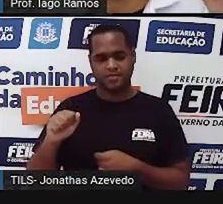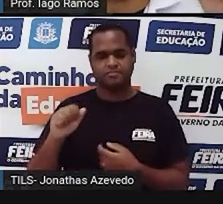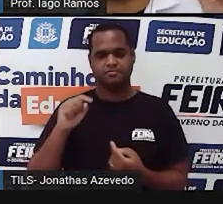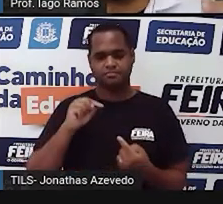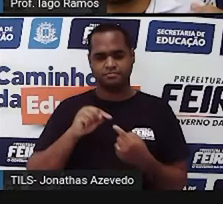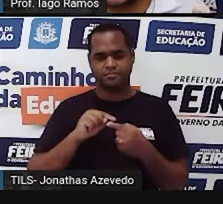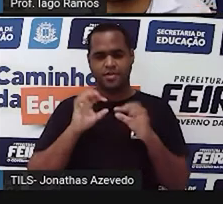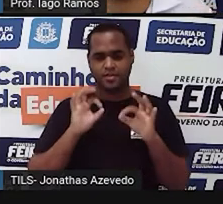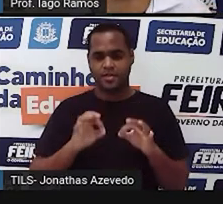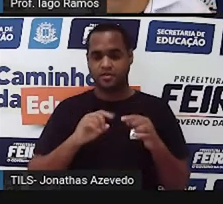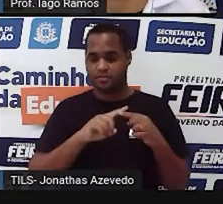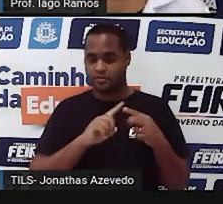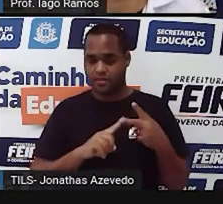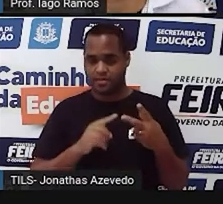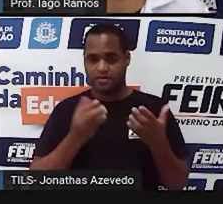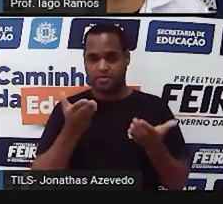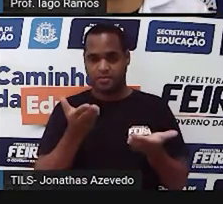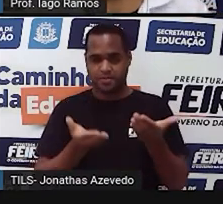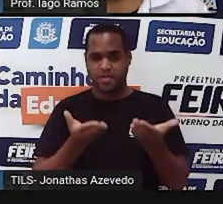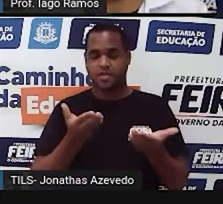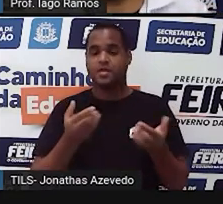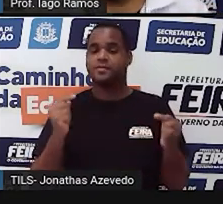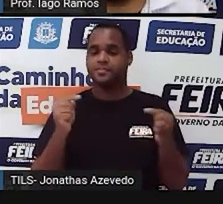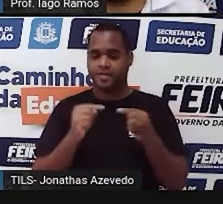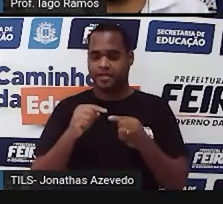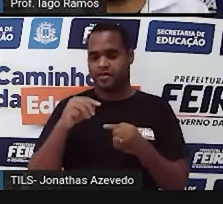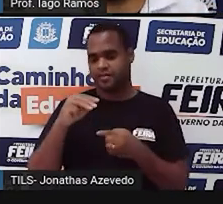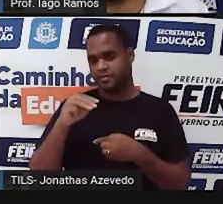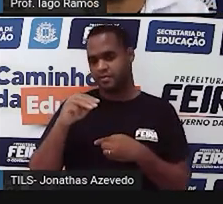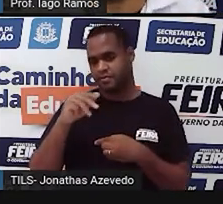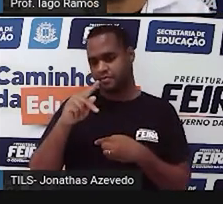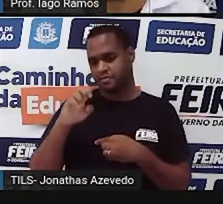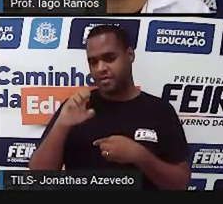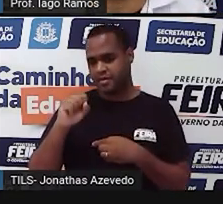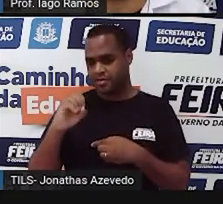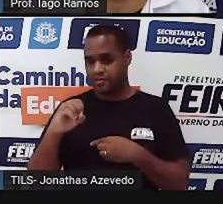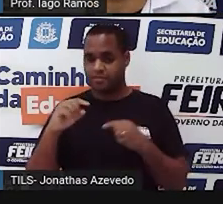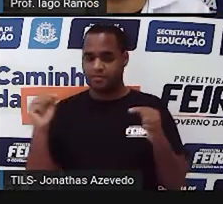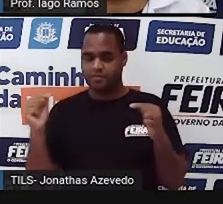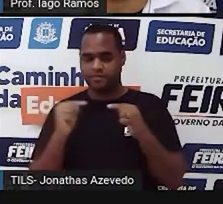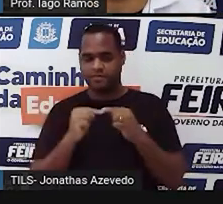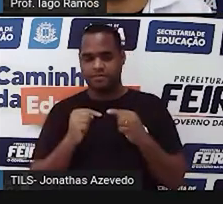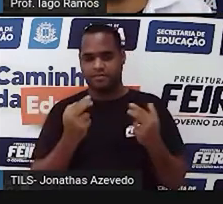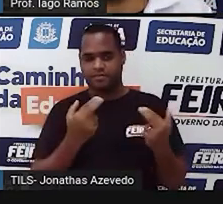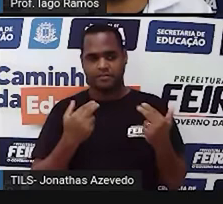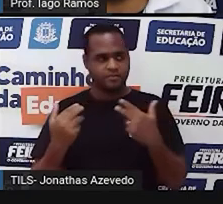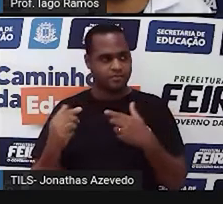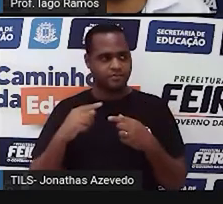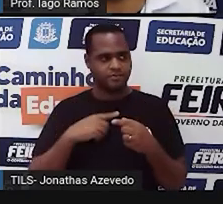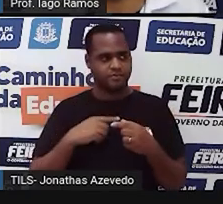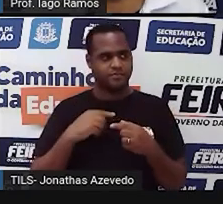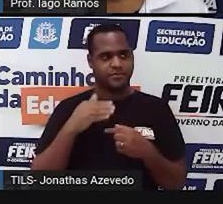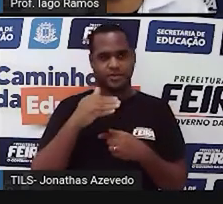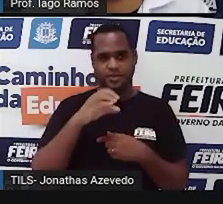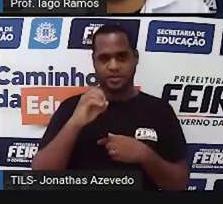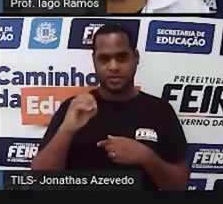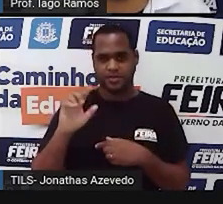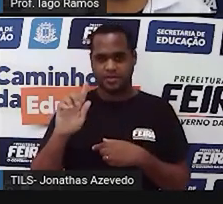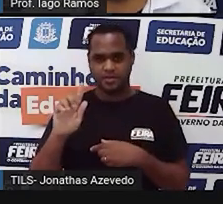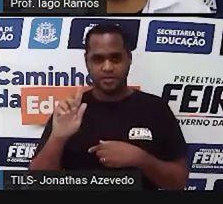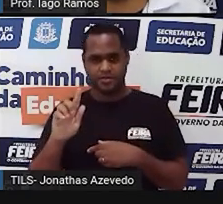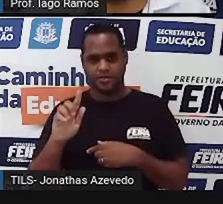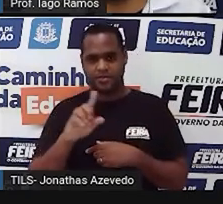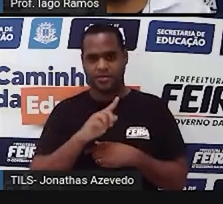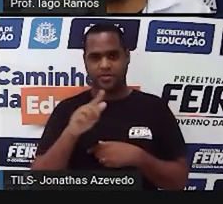dos dois pratos ali, tem o mesmo peso. Em um prato tem 100 gramas, no